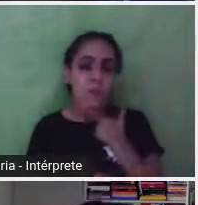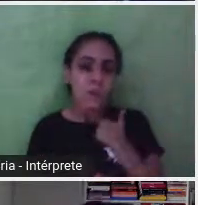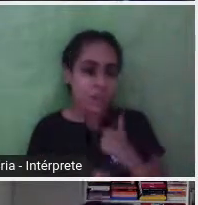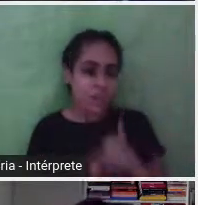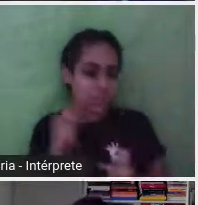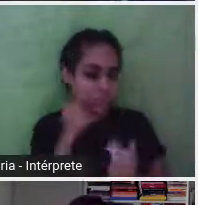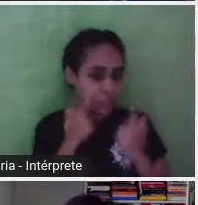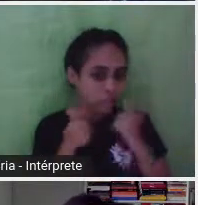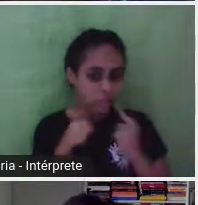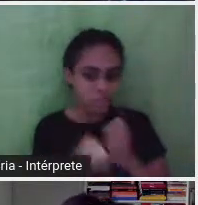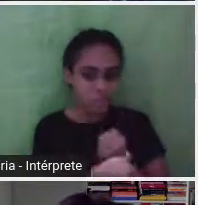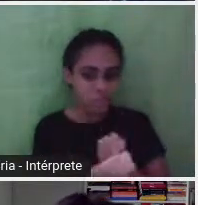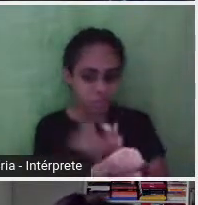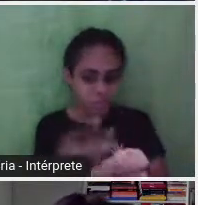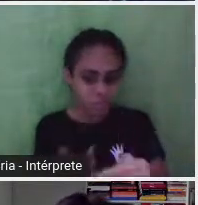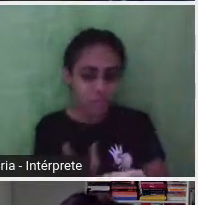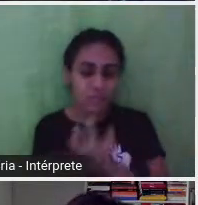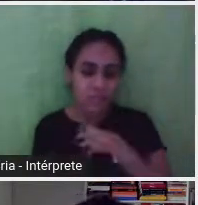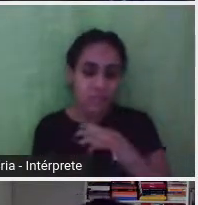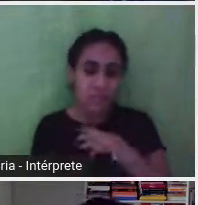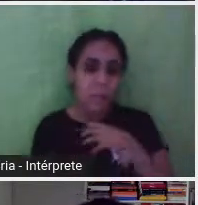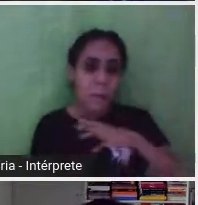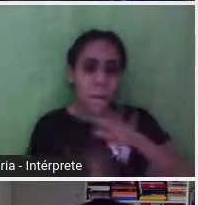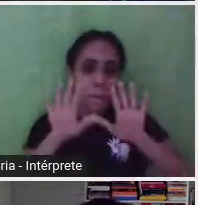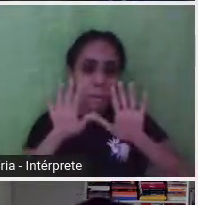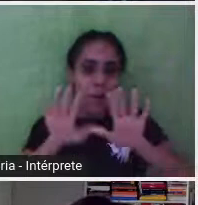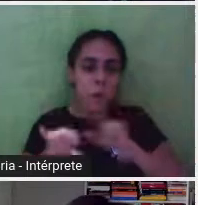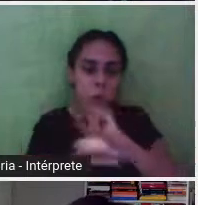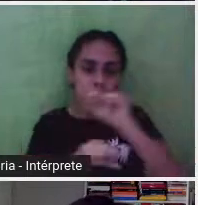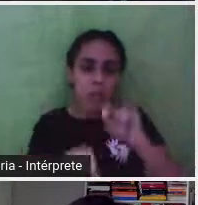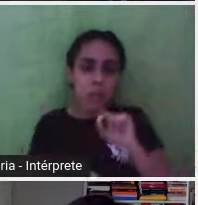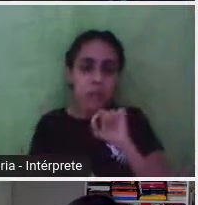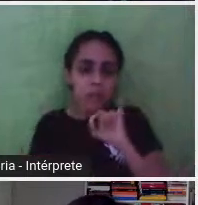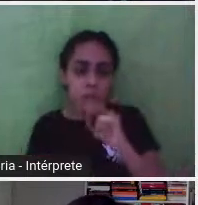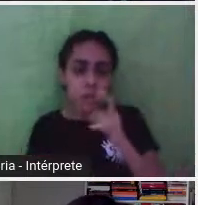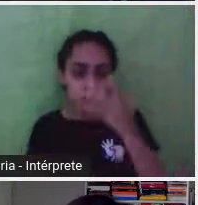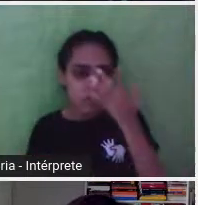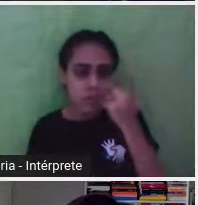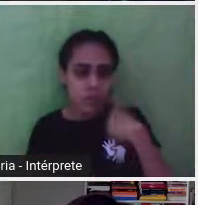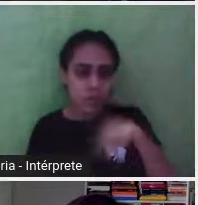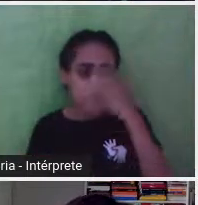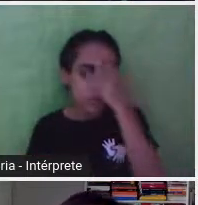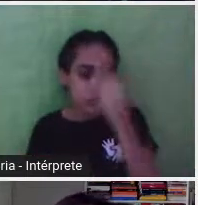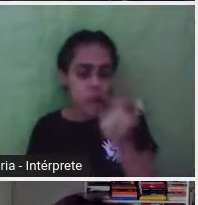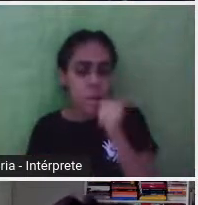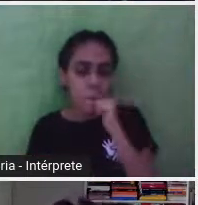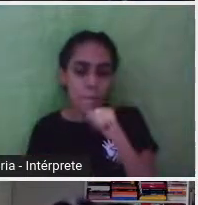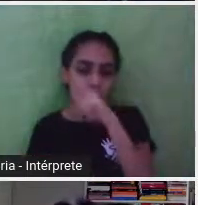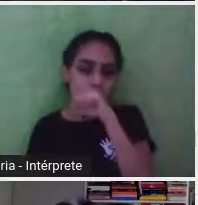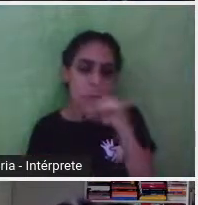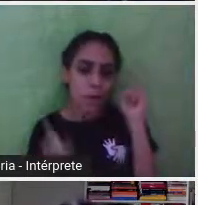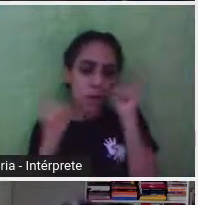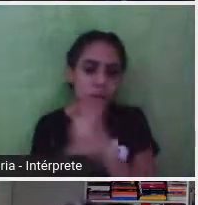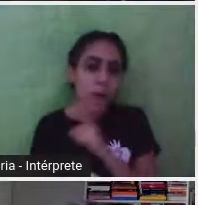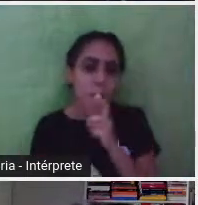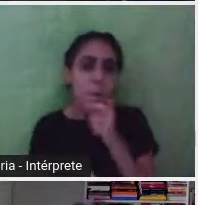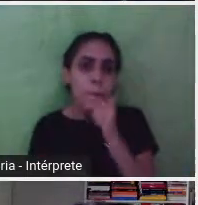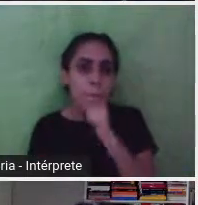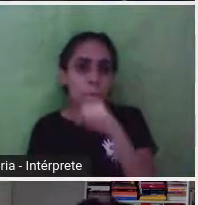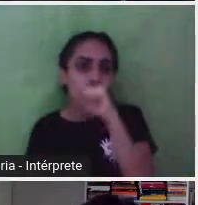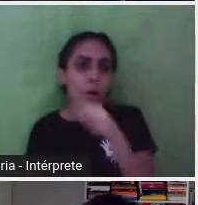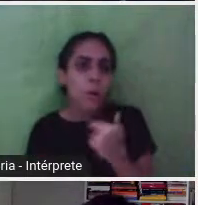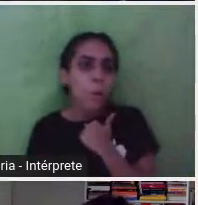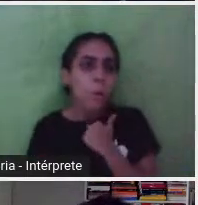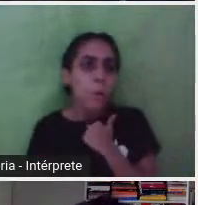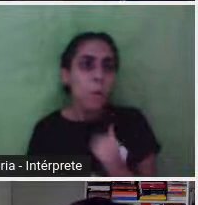né? Enfim, para quem é mãe, esse negócio é muito complicado. Mãe não pode beber, mãe não pode